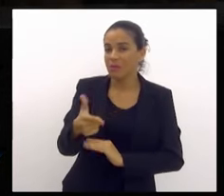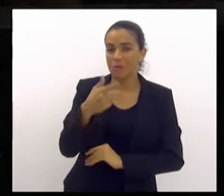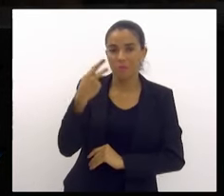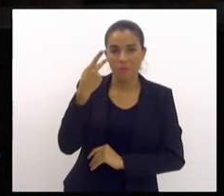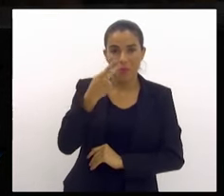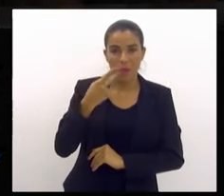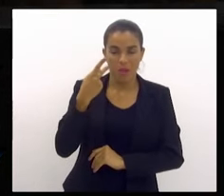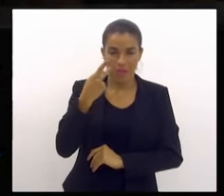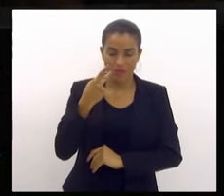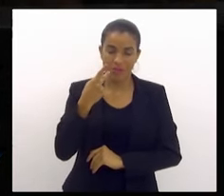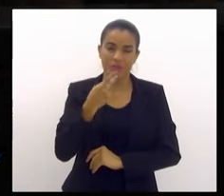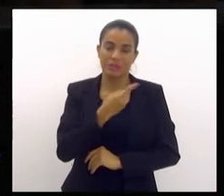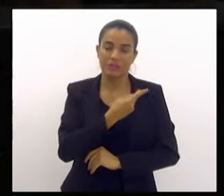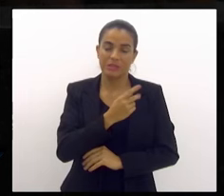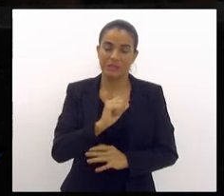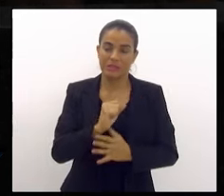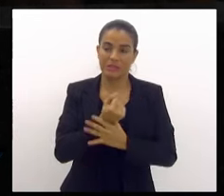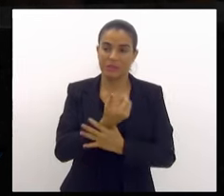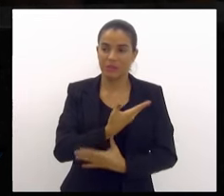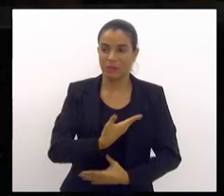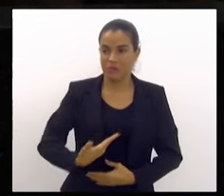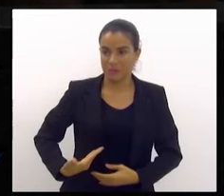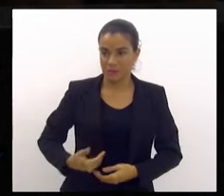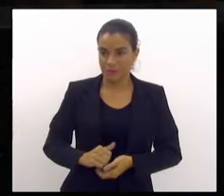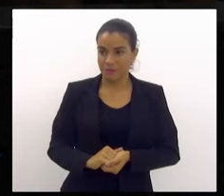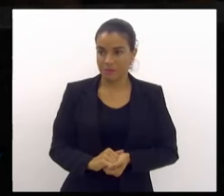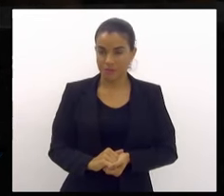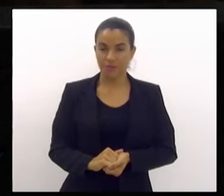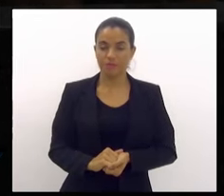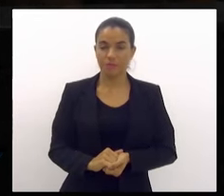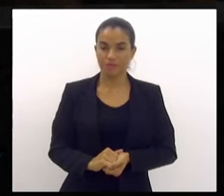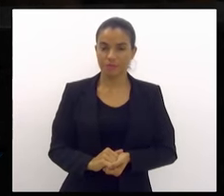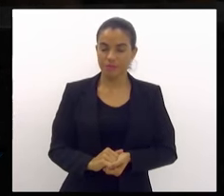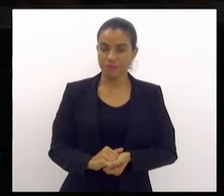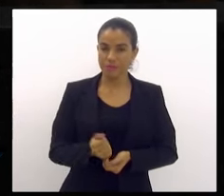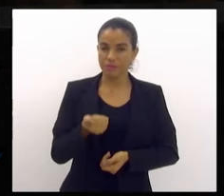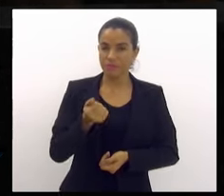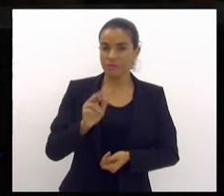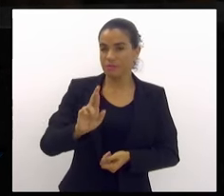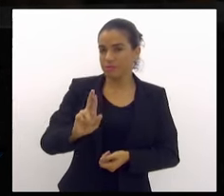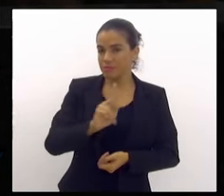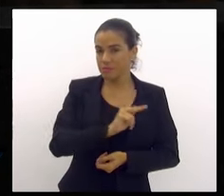de segurança pública. E, senhor presidente,